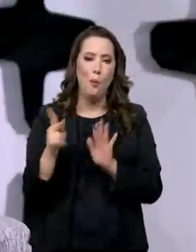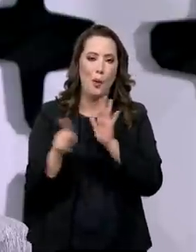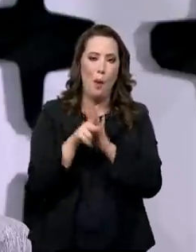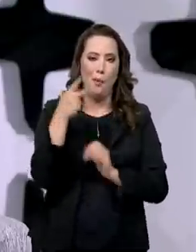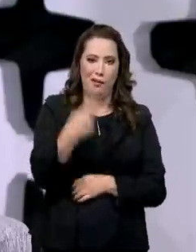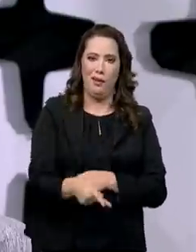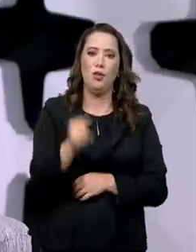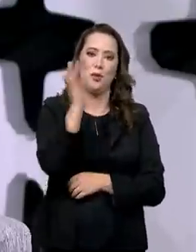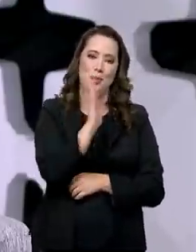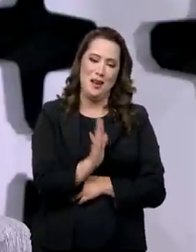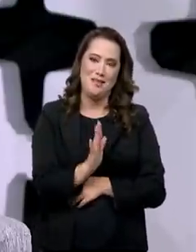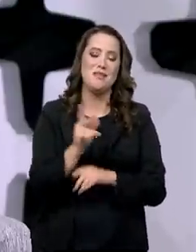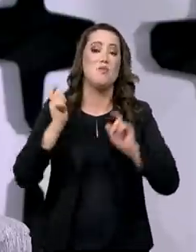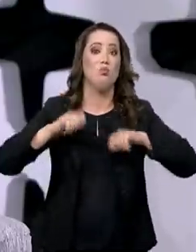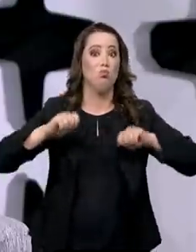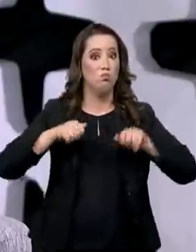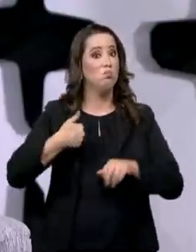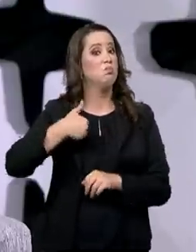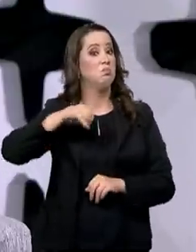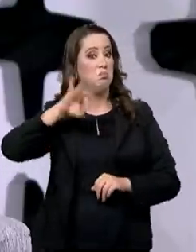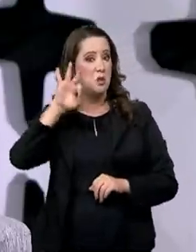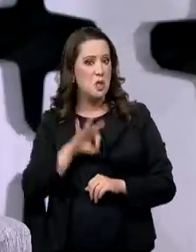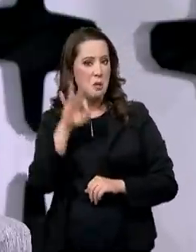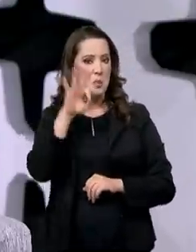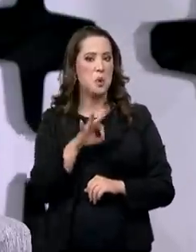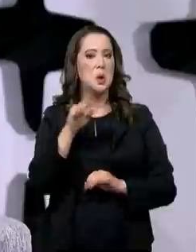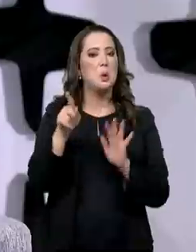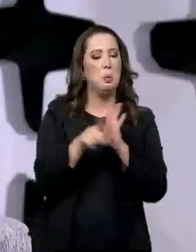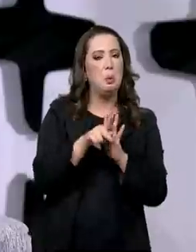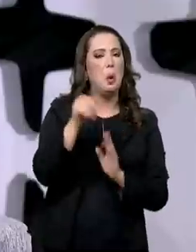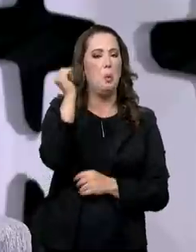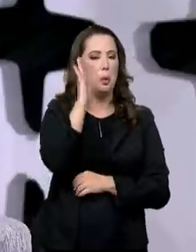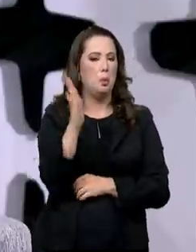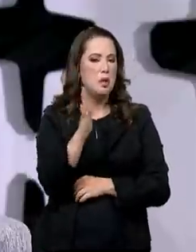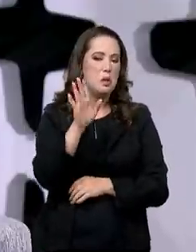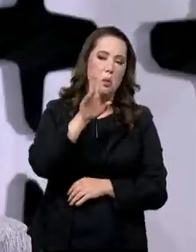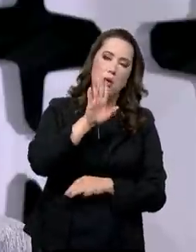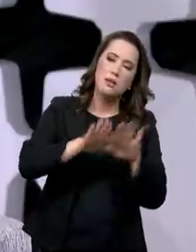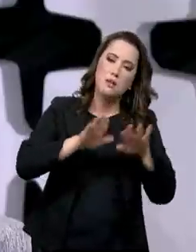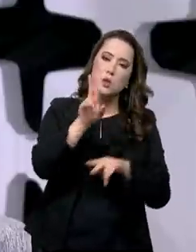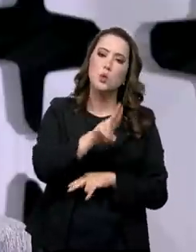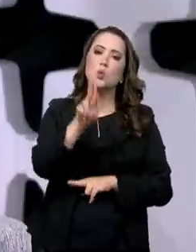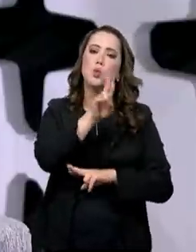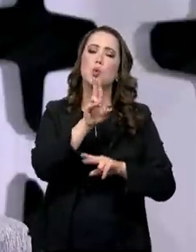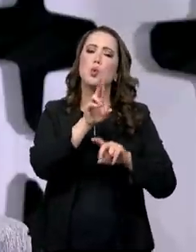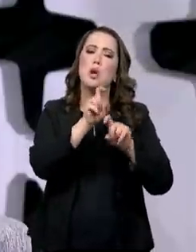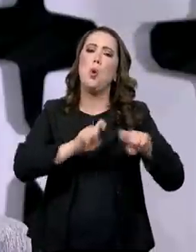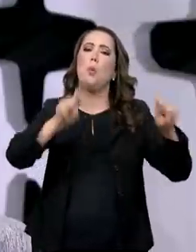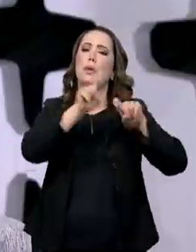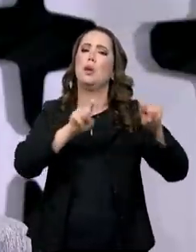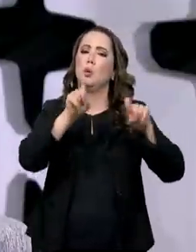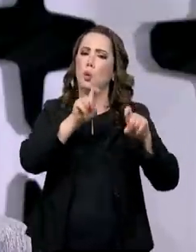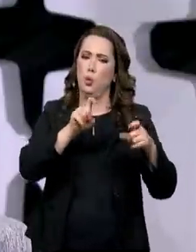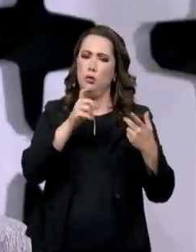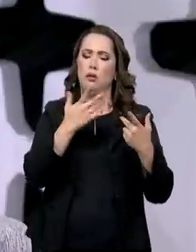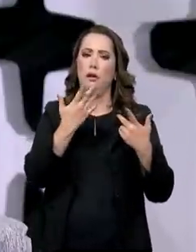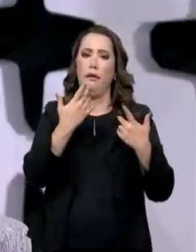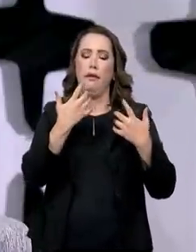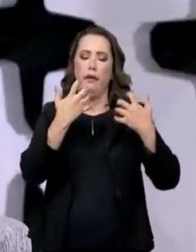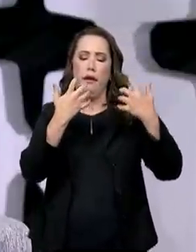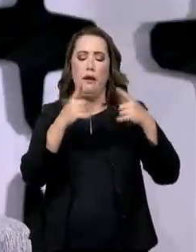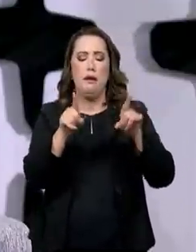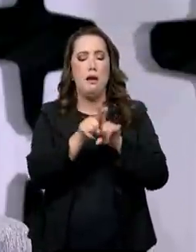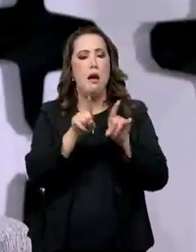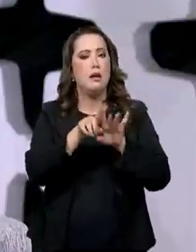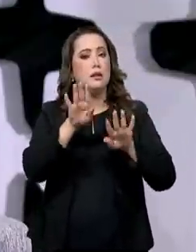que nós podemos fazer 100% no Brasil, seja com inteligência artificial, biosensores, com a parte de enzimas para testes também,